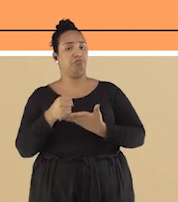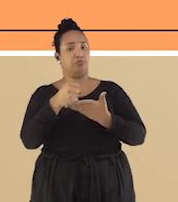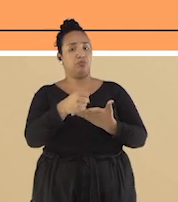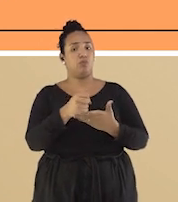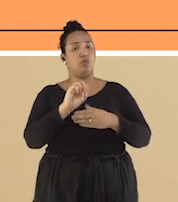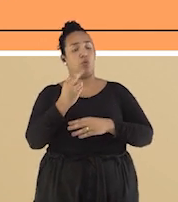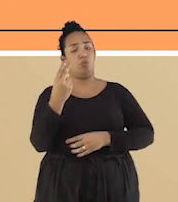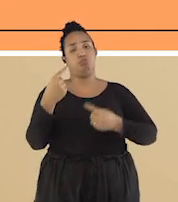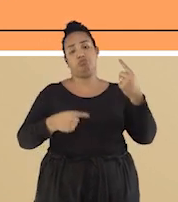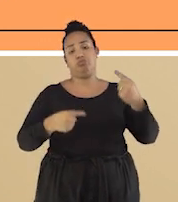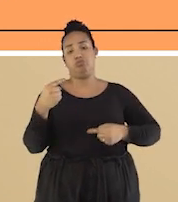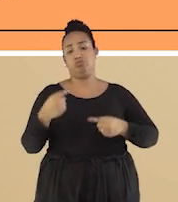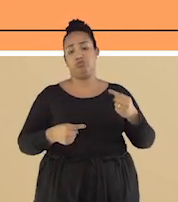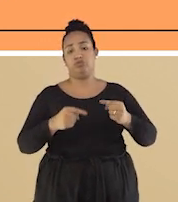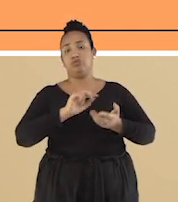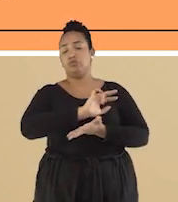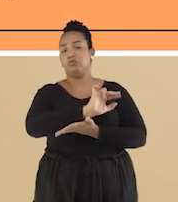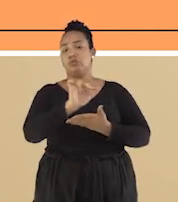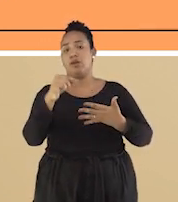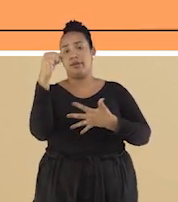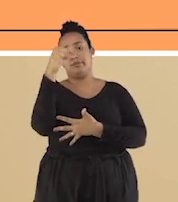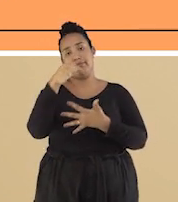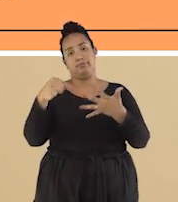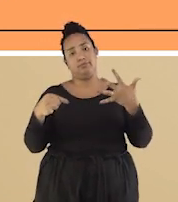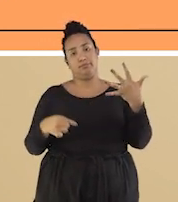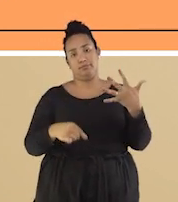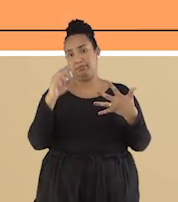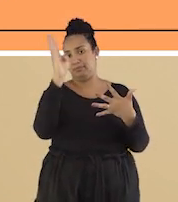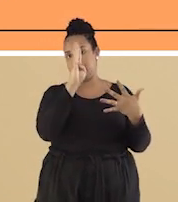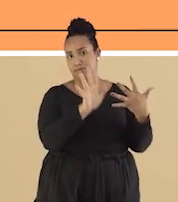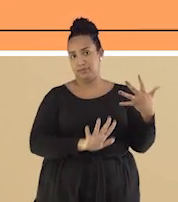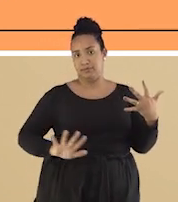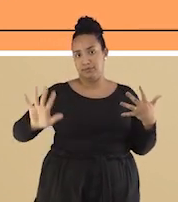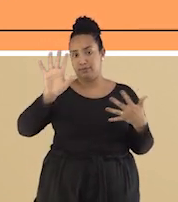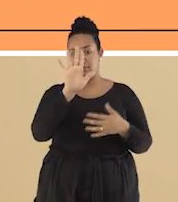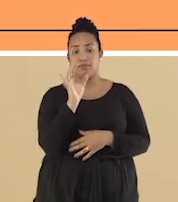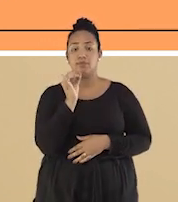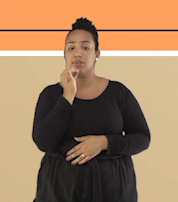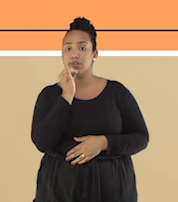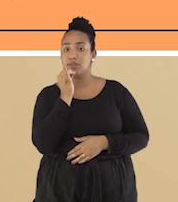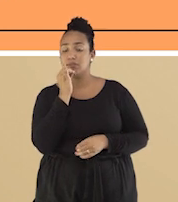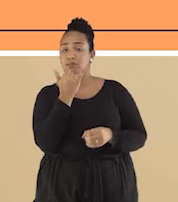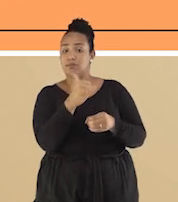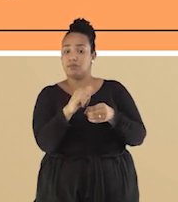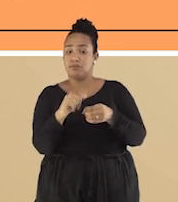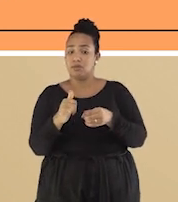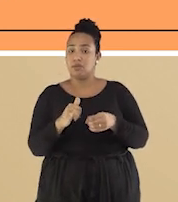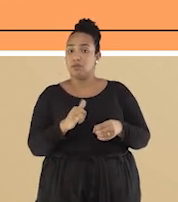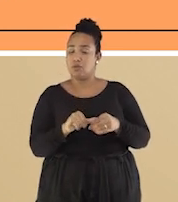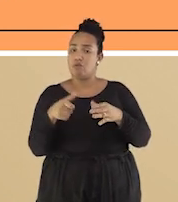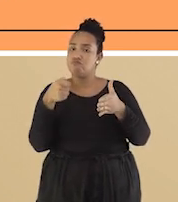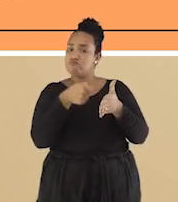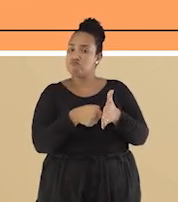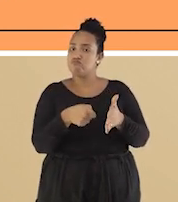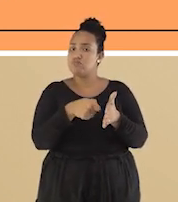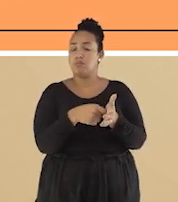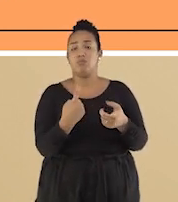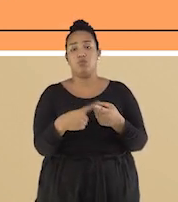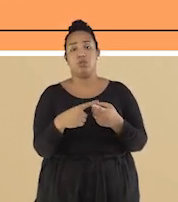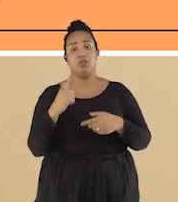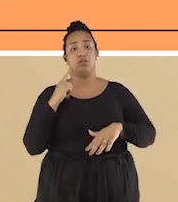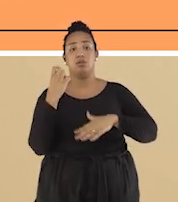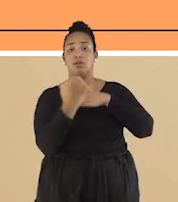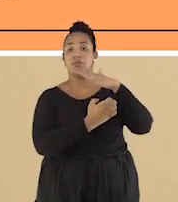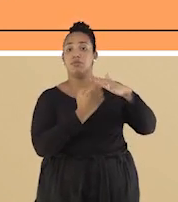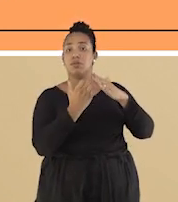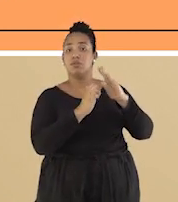fortalecendo o movimento social brasileiro em ações como a defesa do petróleo, que começou a ser mais explorado por empresas